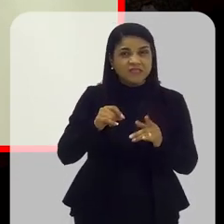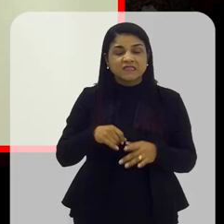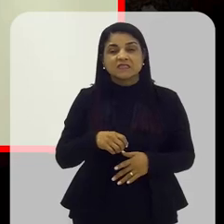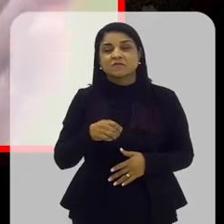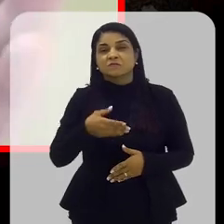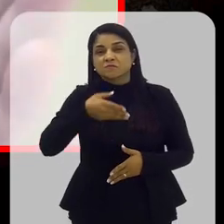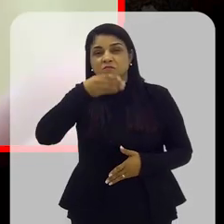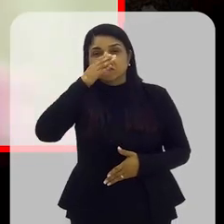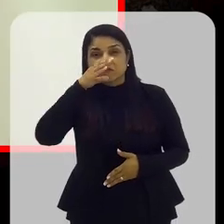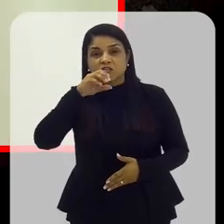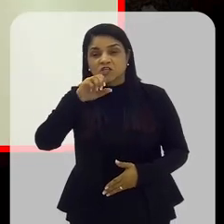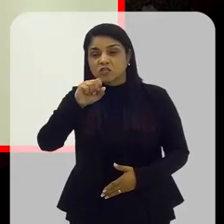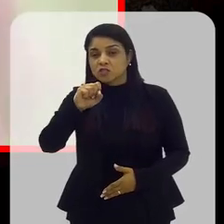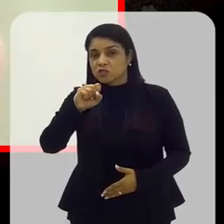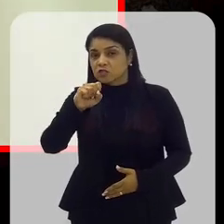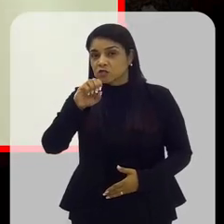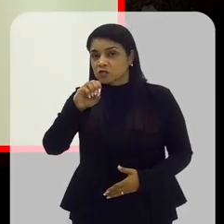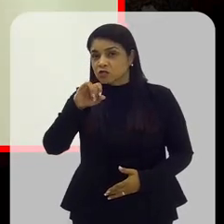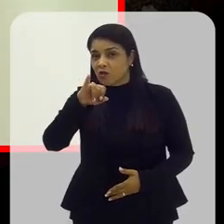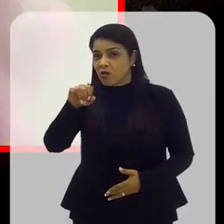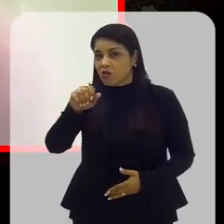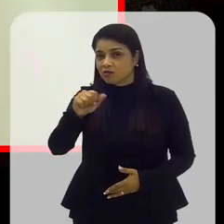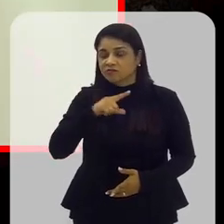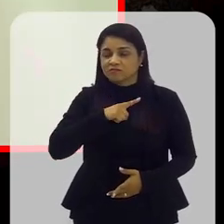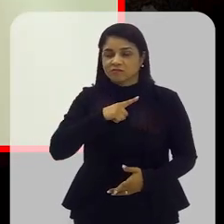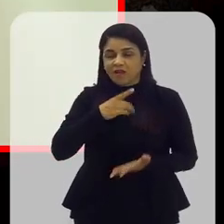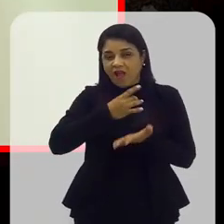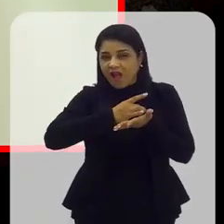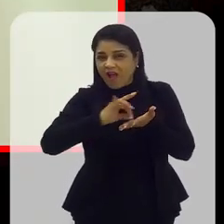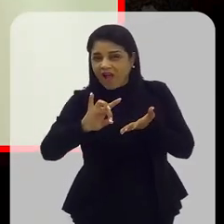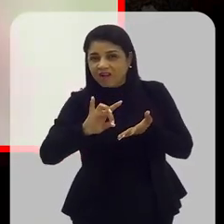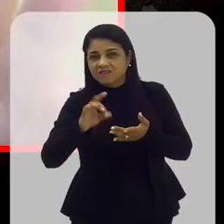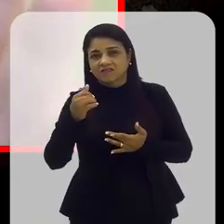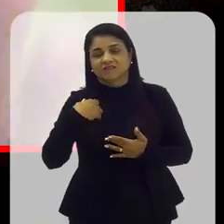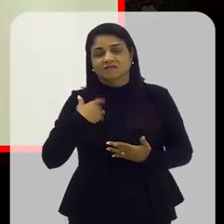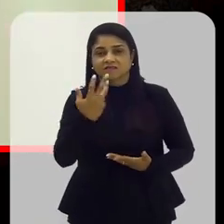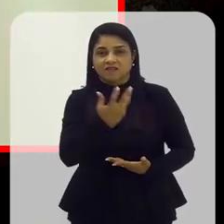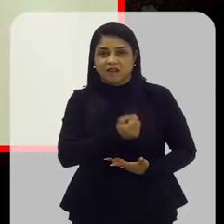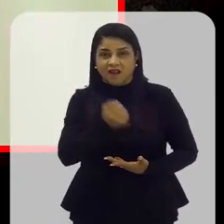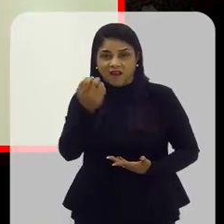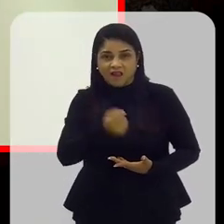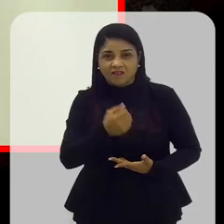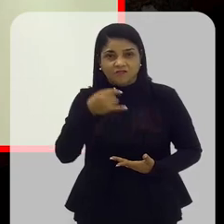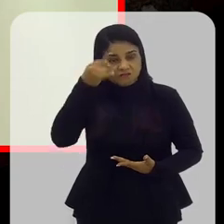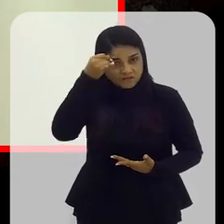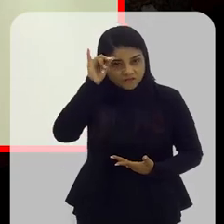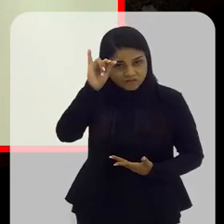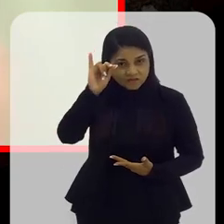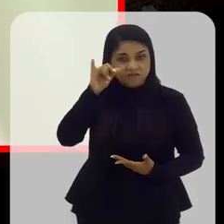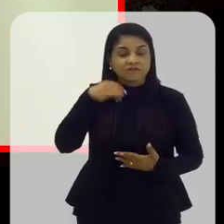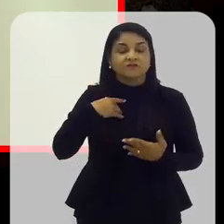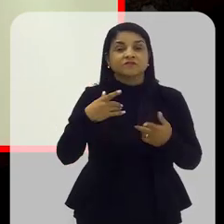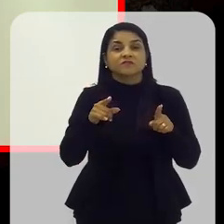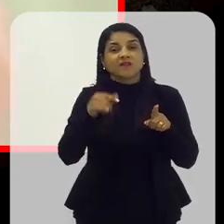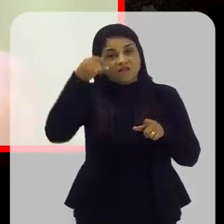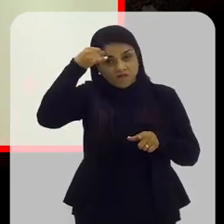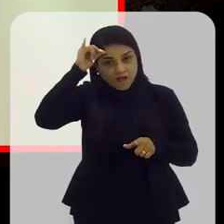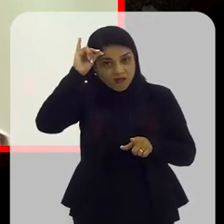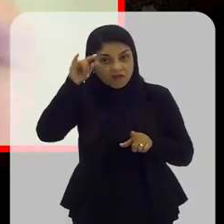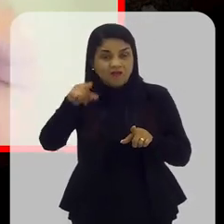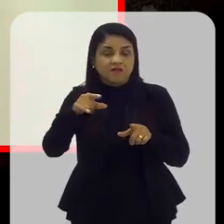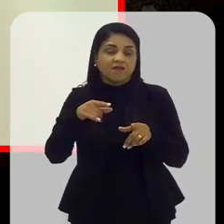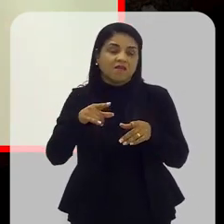as bebidas de soja, que são preparadas para as crianças que têm alergia a leite de vaca, que são enriquecidas com cálcio, com